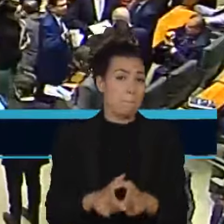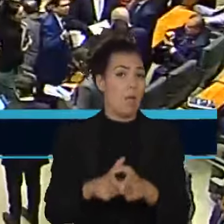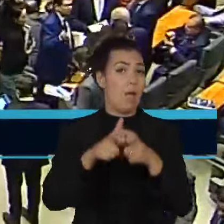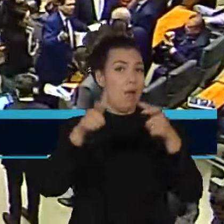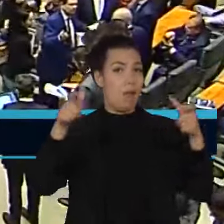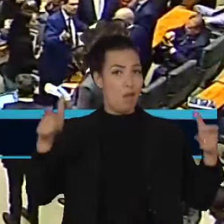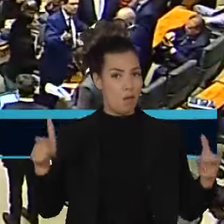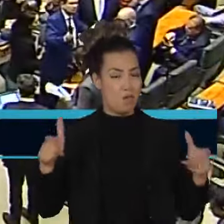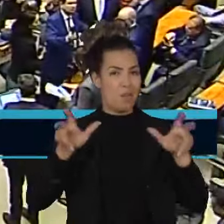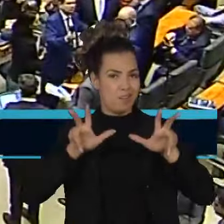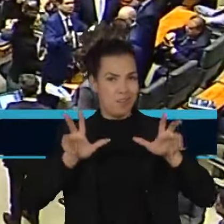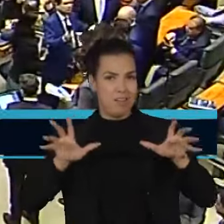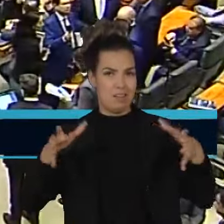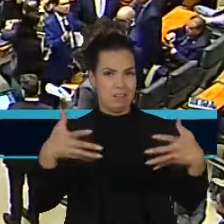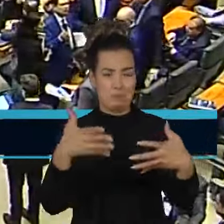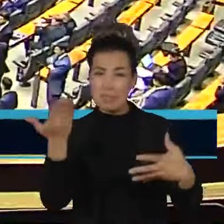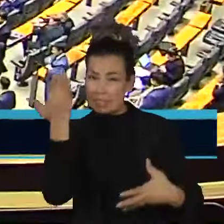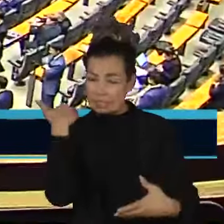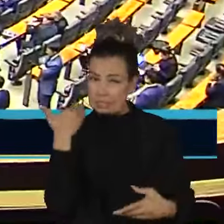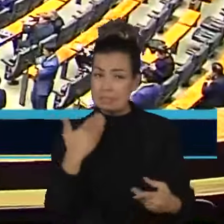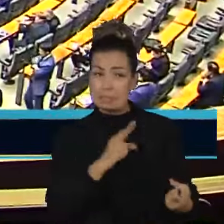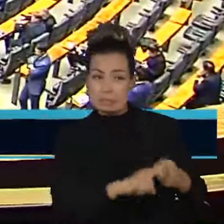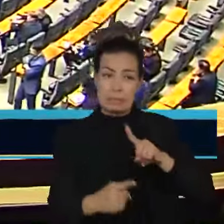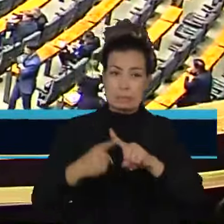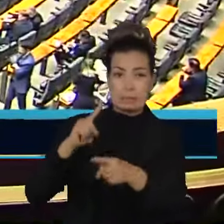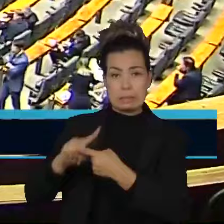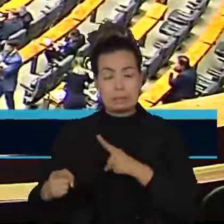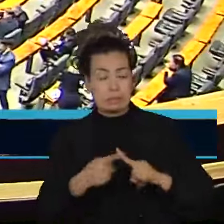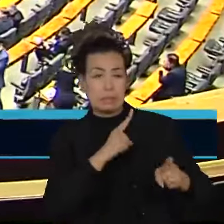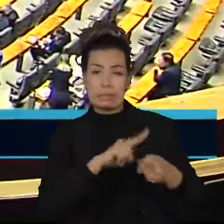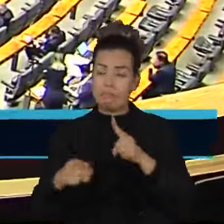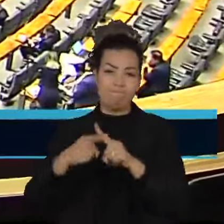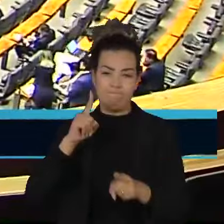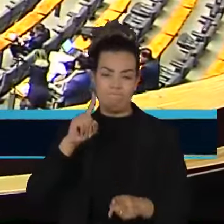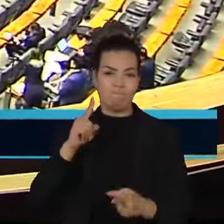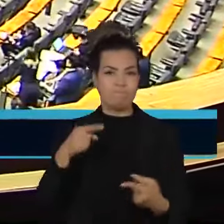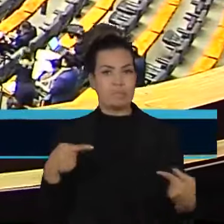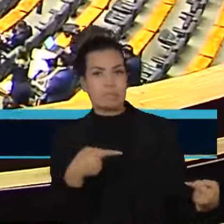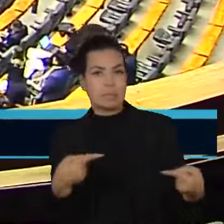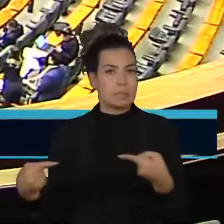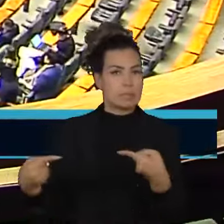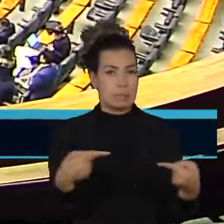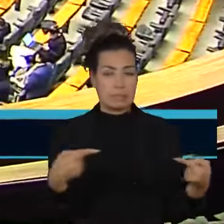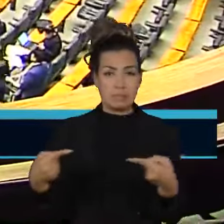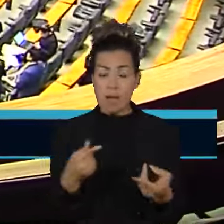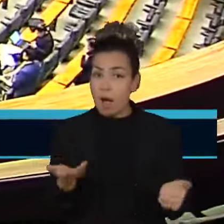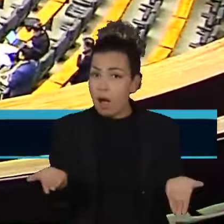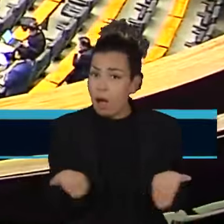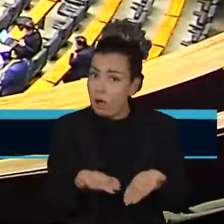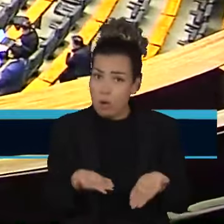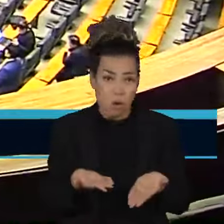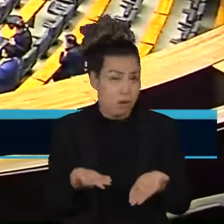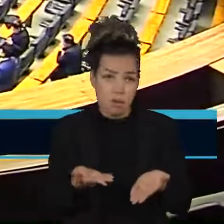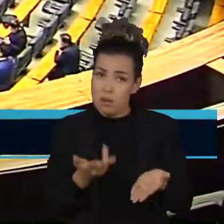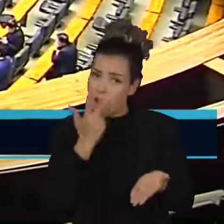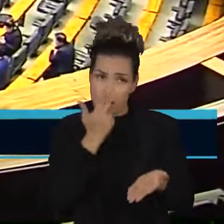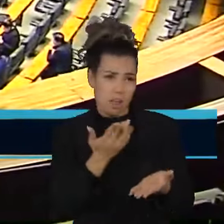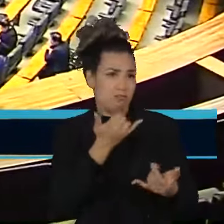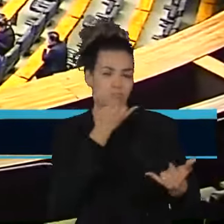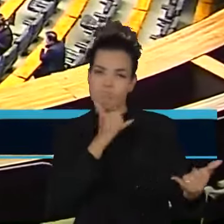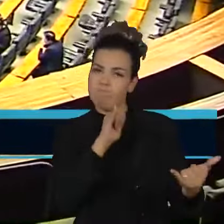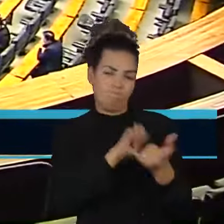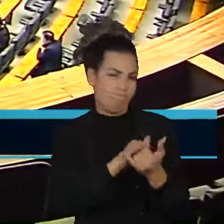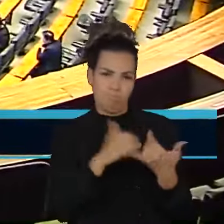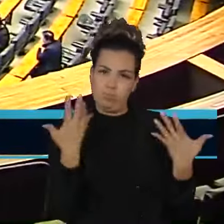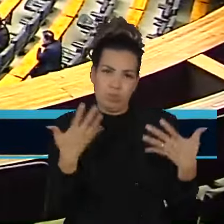já via um clima difícil para o andamento da pauta, agora entende que as chances de aprovação desapareceram. O governo também